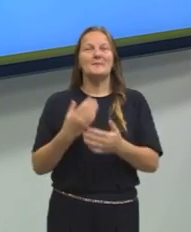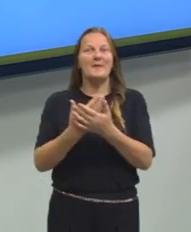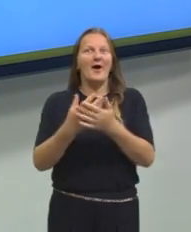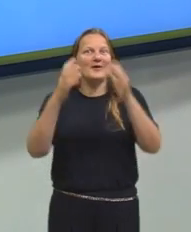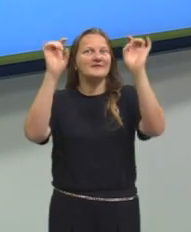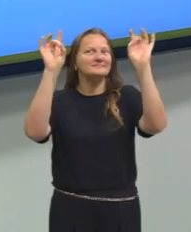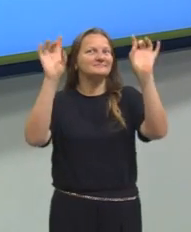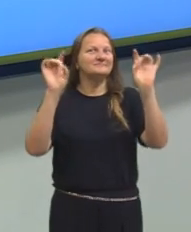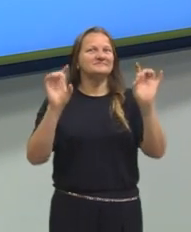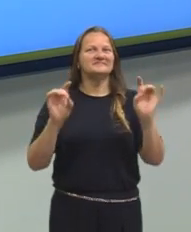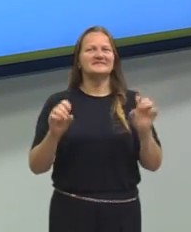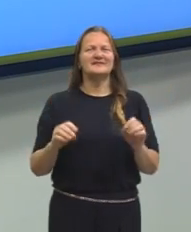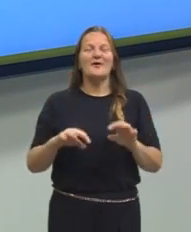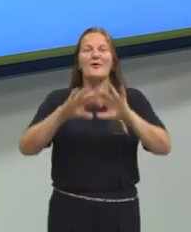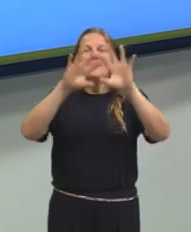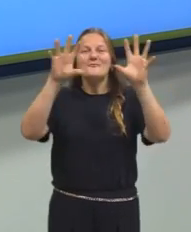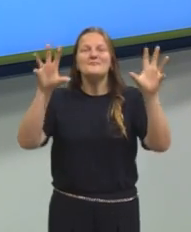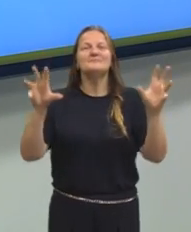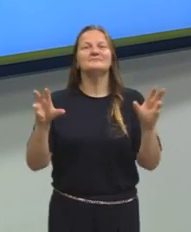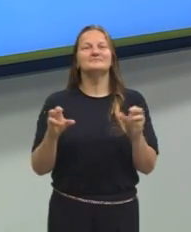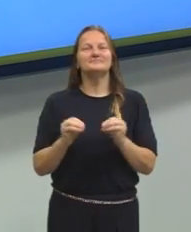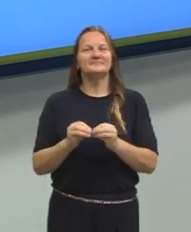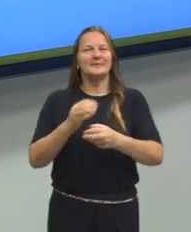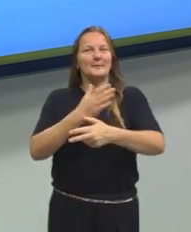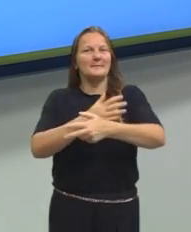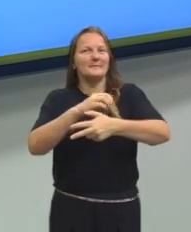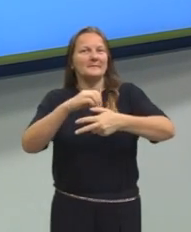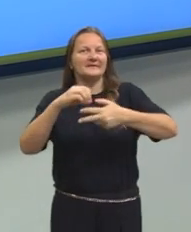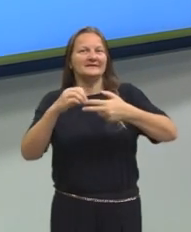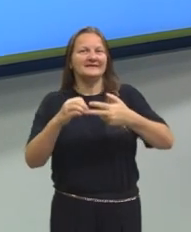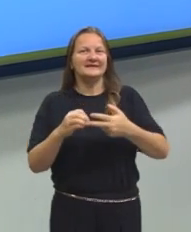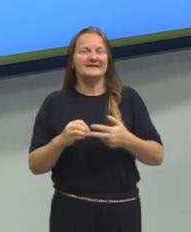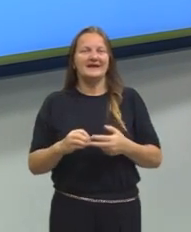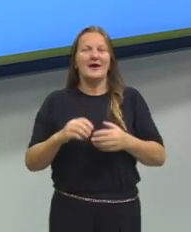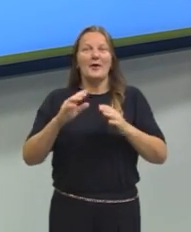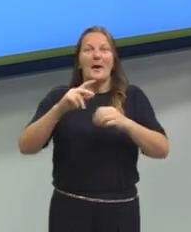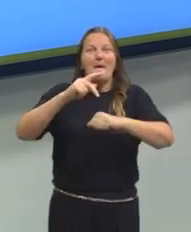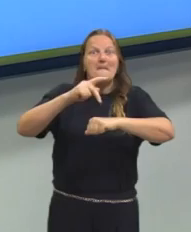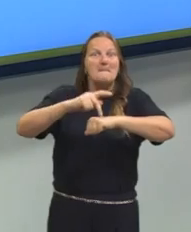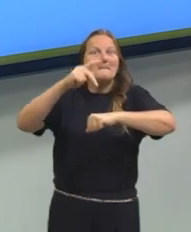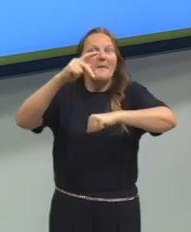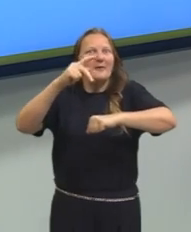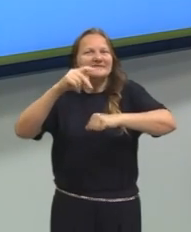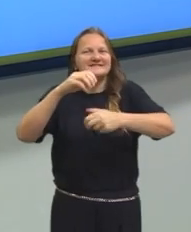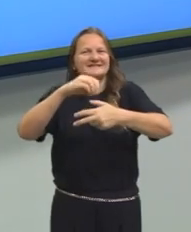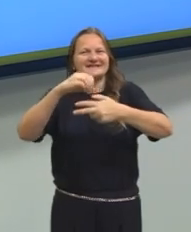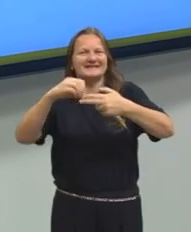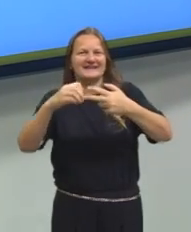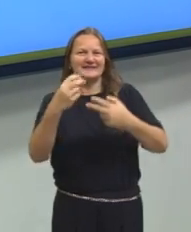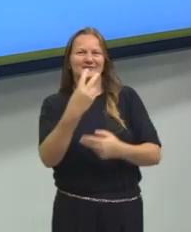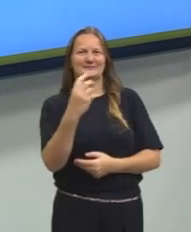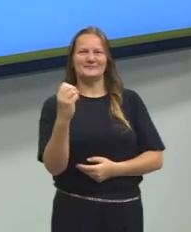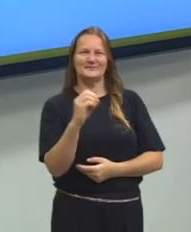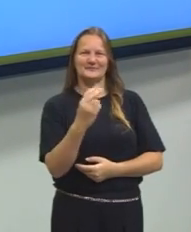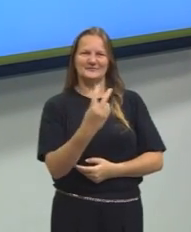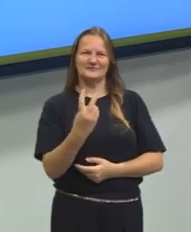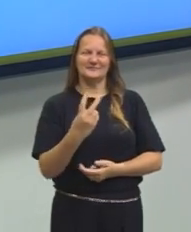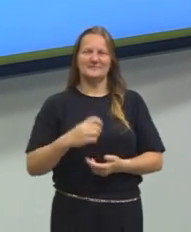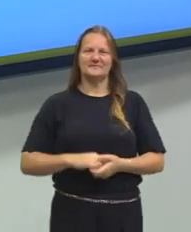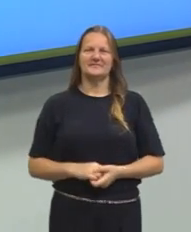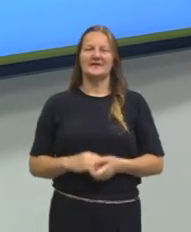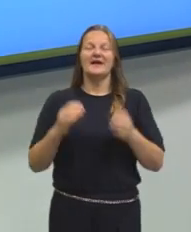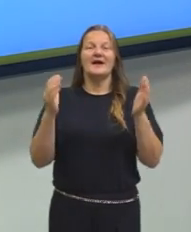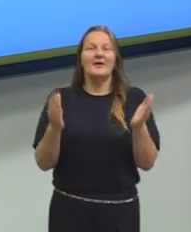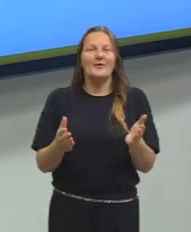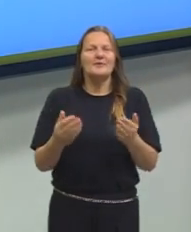especial, o encerramento do pré-ENEM. Agora acho que posso dizer o pós-ENEM 2022. E nós estamos aqui então